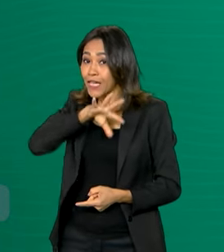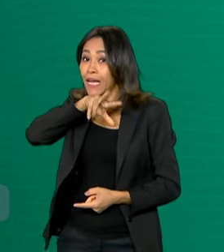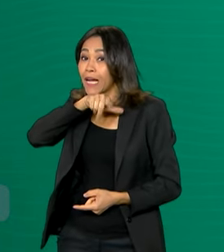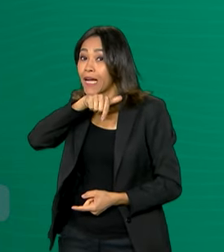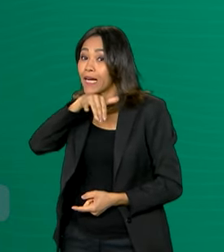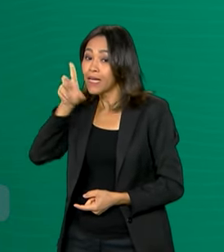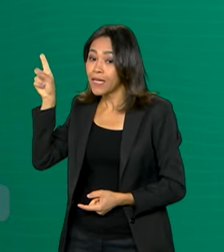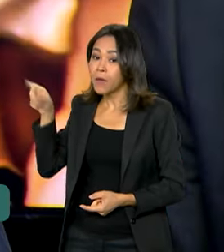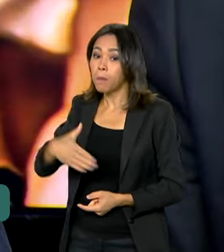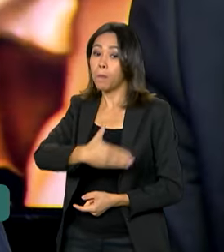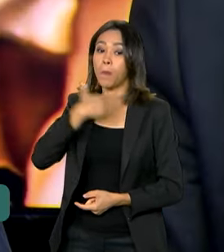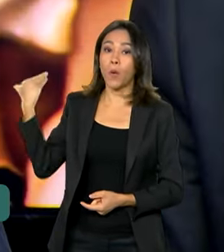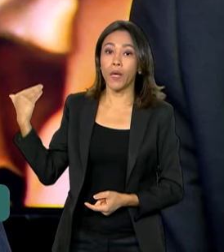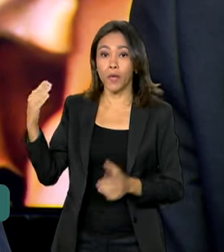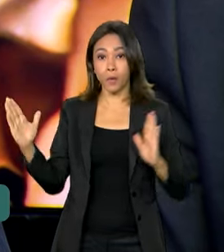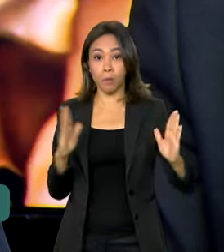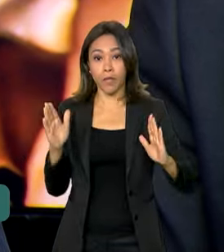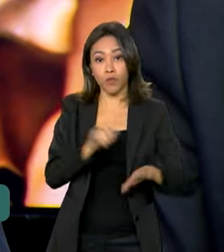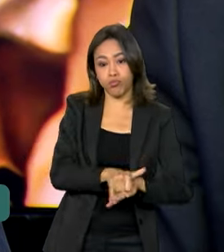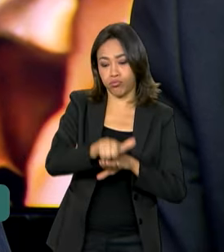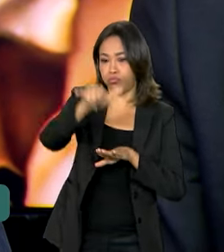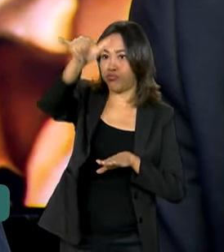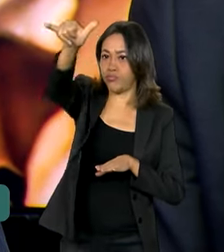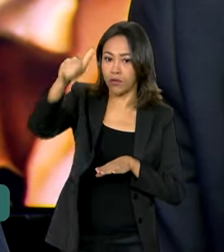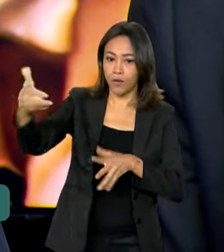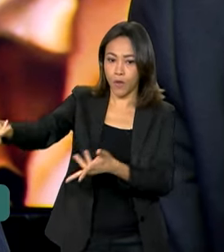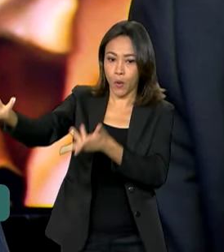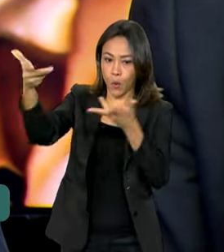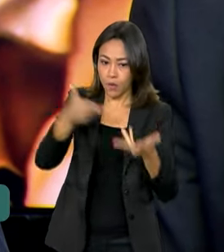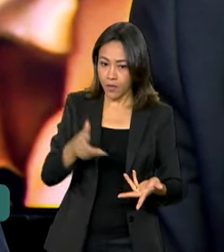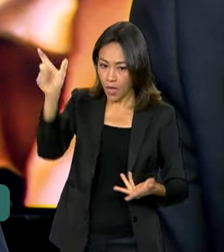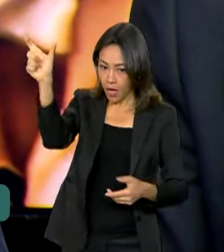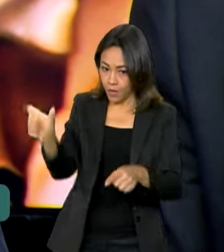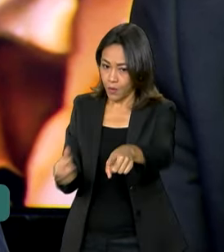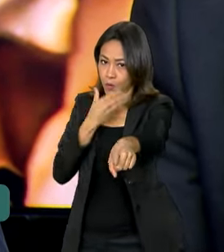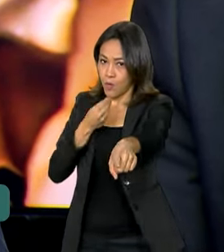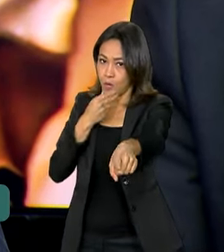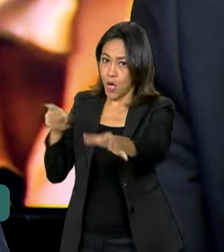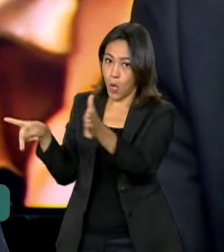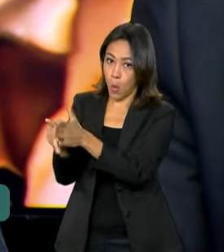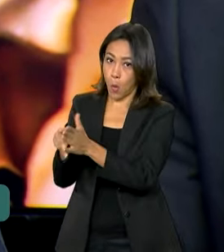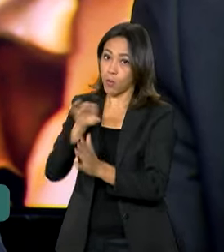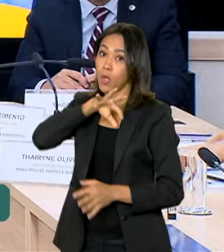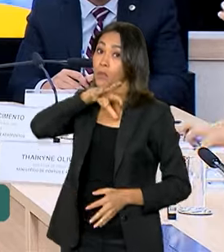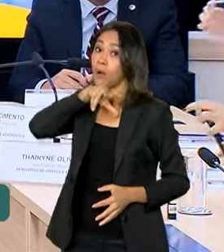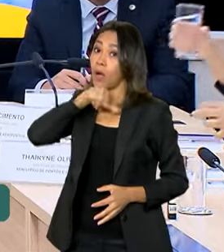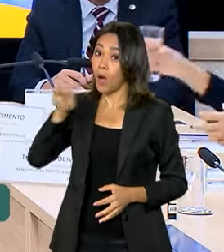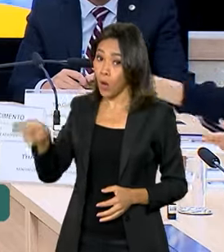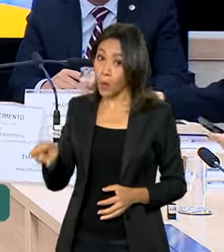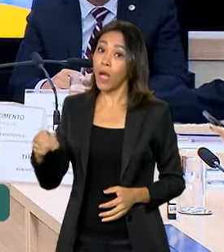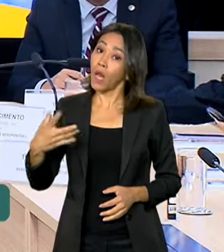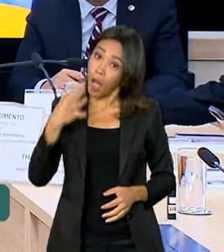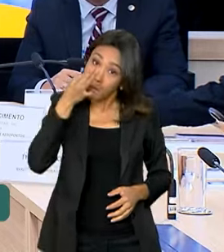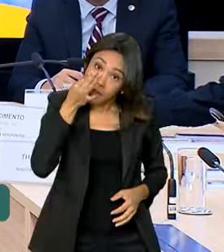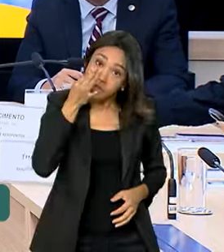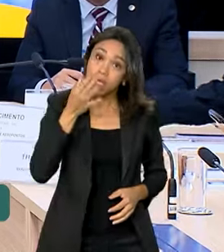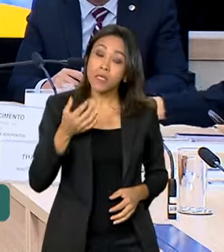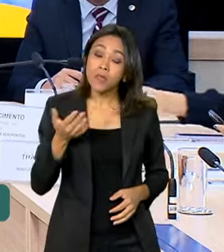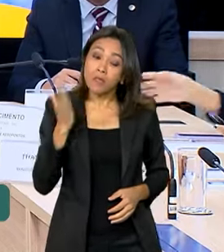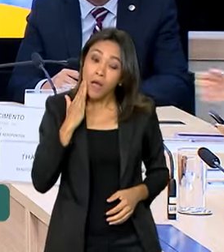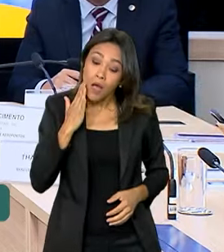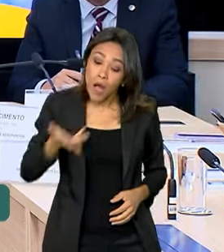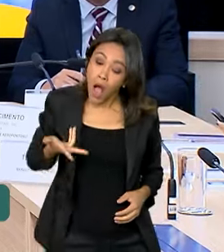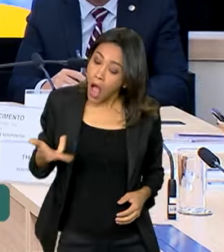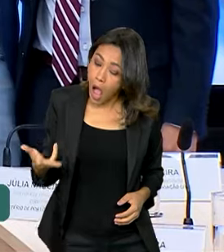morto durante um voo, foi um dos convidados do evento. Ele acha importante marcar presença para garantir o mais